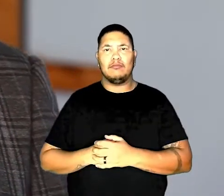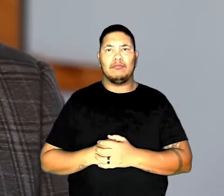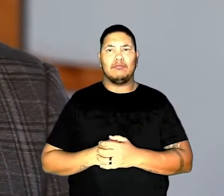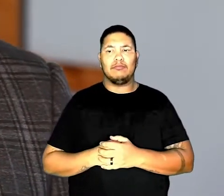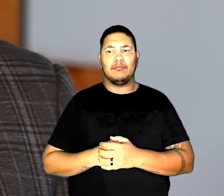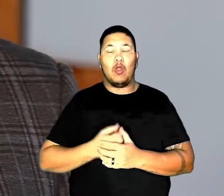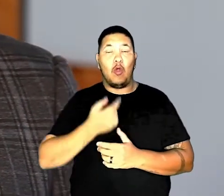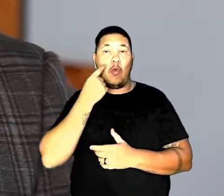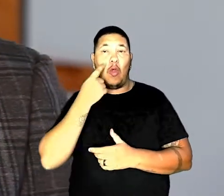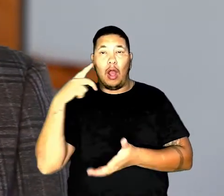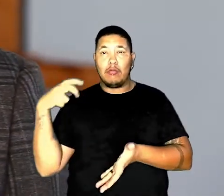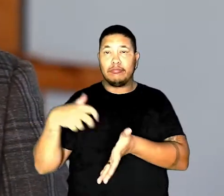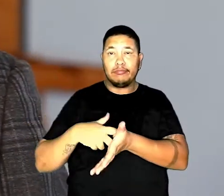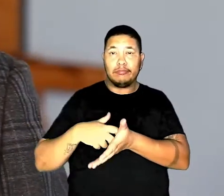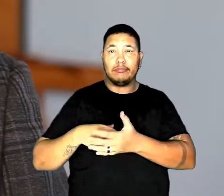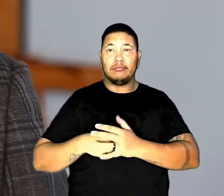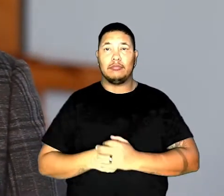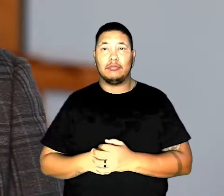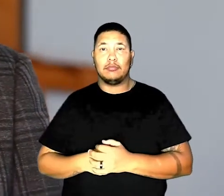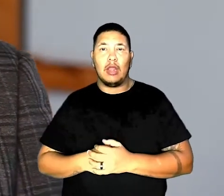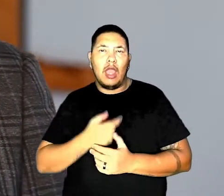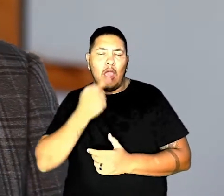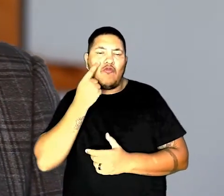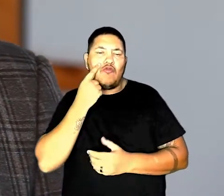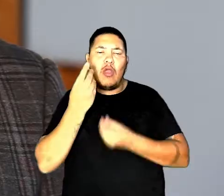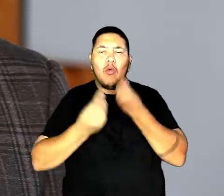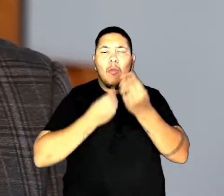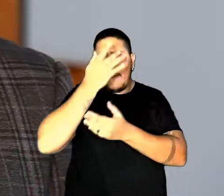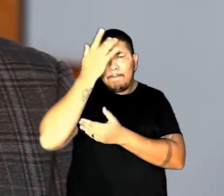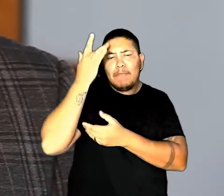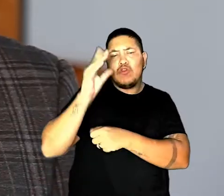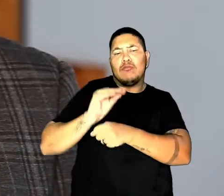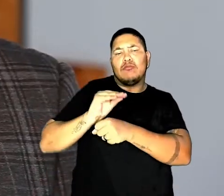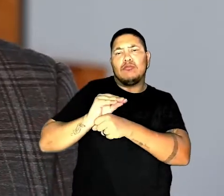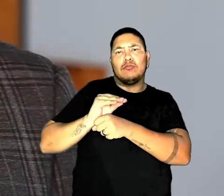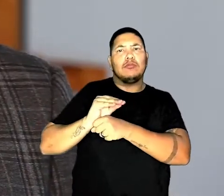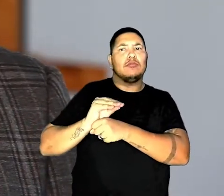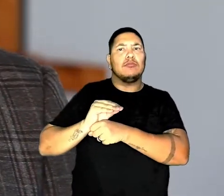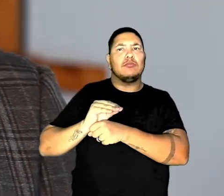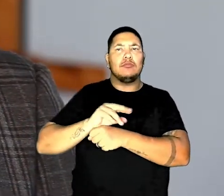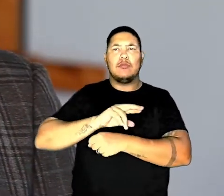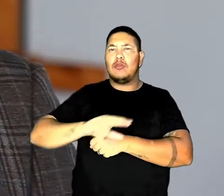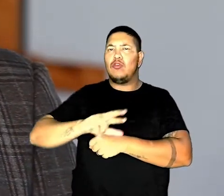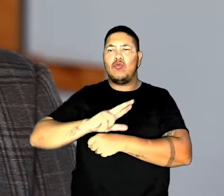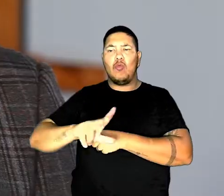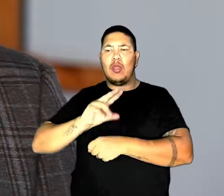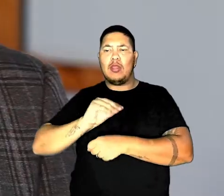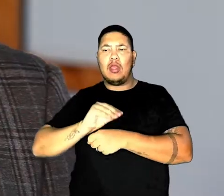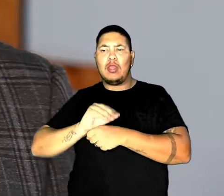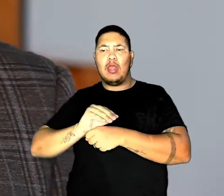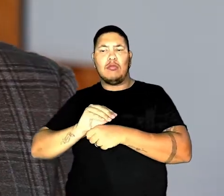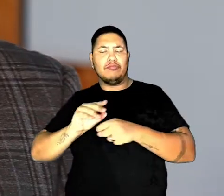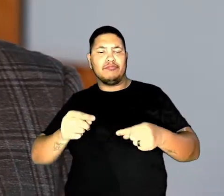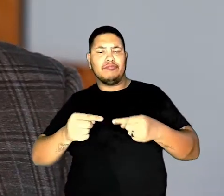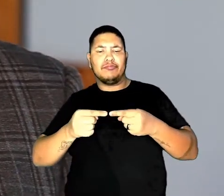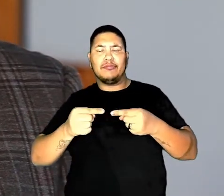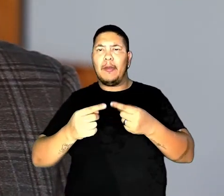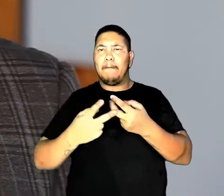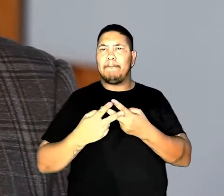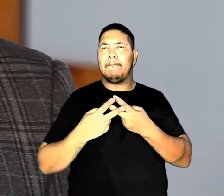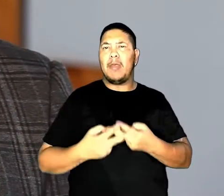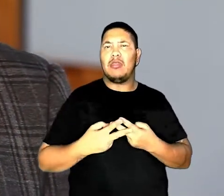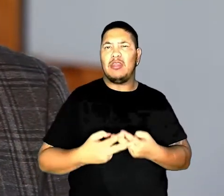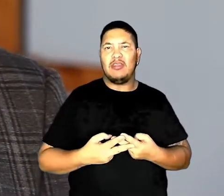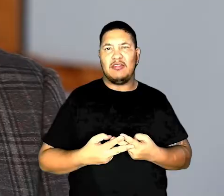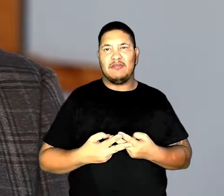estabelecimentos médico-penais. E ver como essas pessoas são tratadas. Elas não estão sendo tratadas como